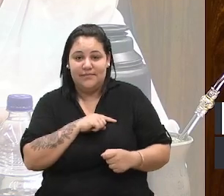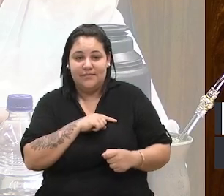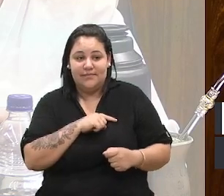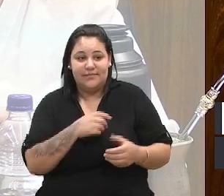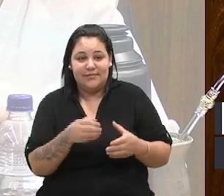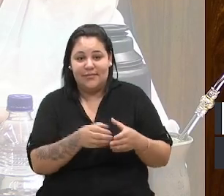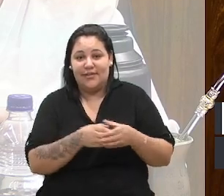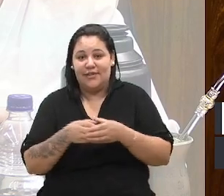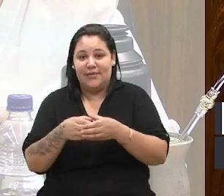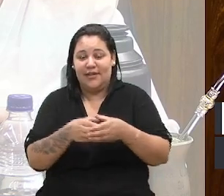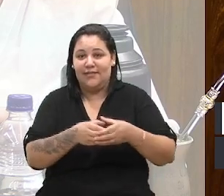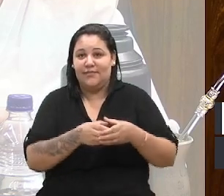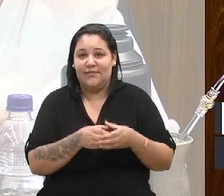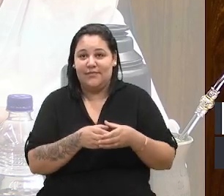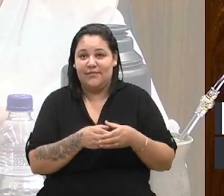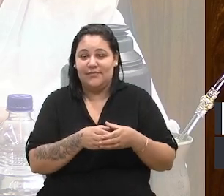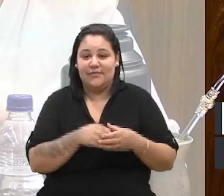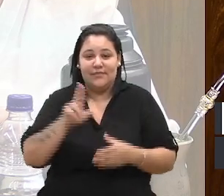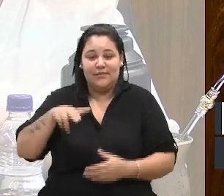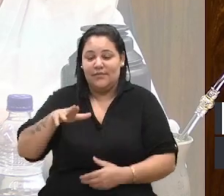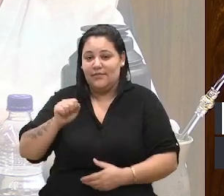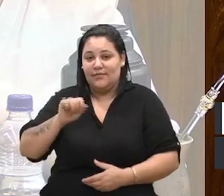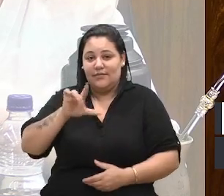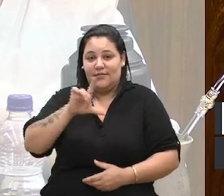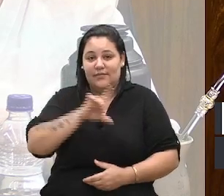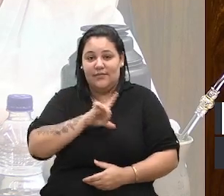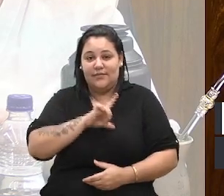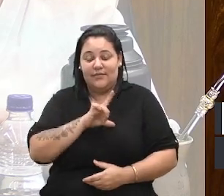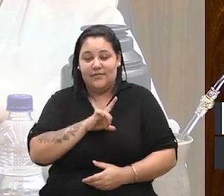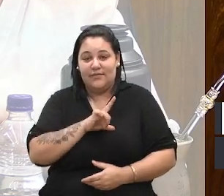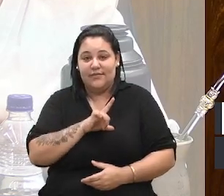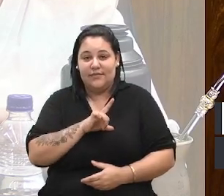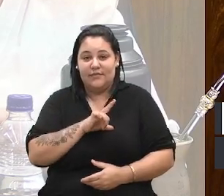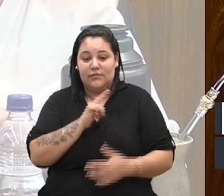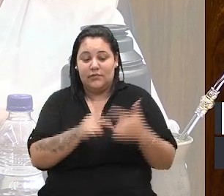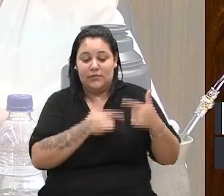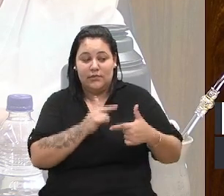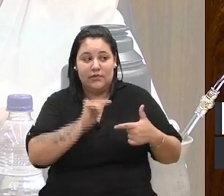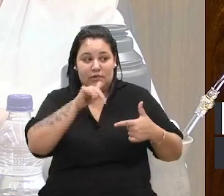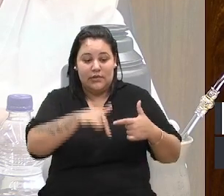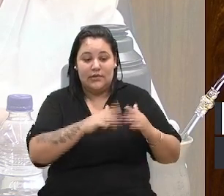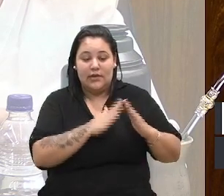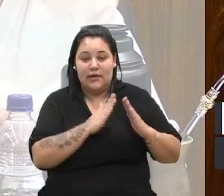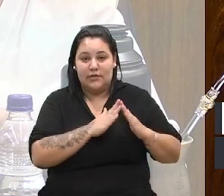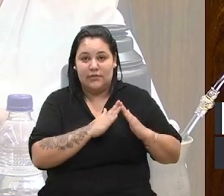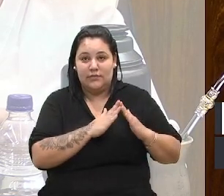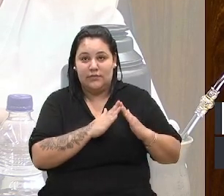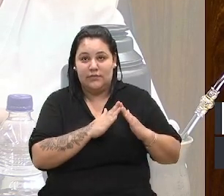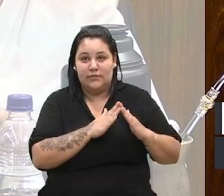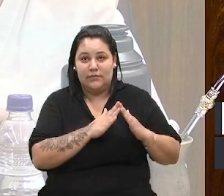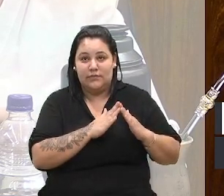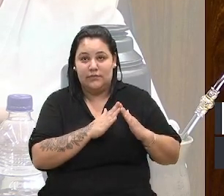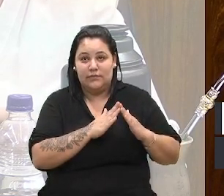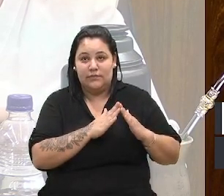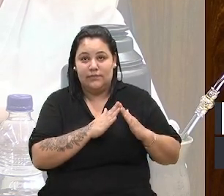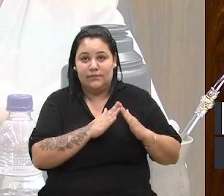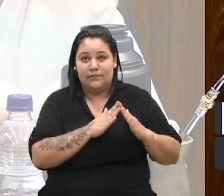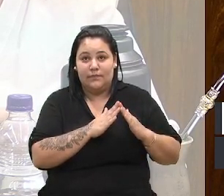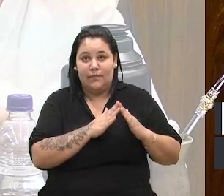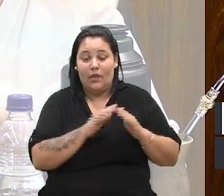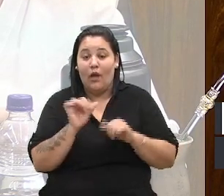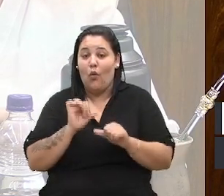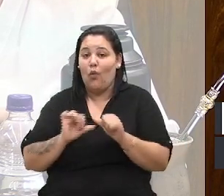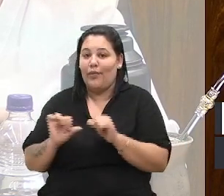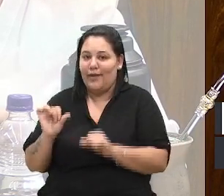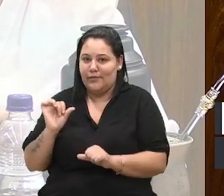nunca tivemos uma atuação, nessa casa, do quanto pior melhor. Bem pelo contrário.